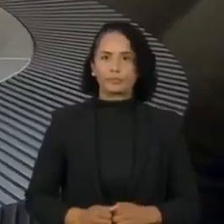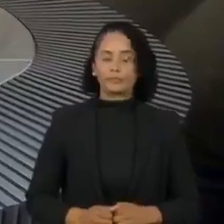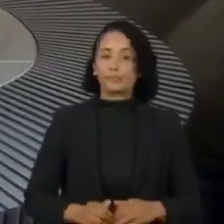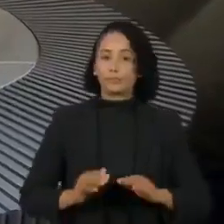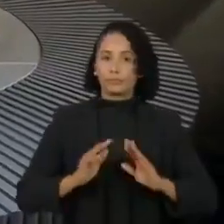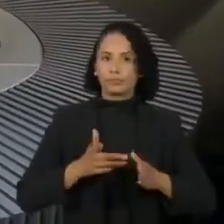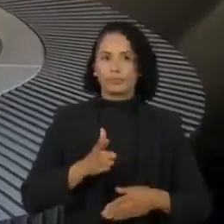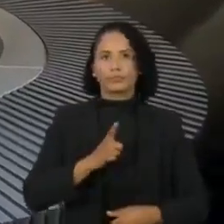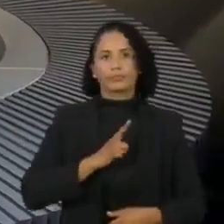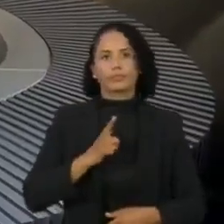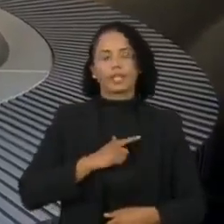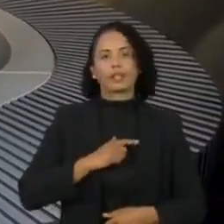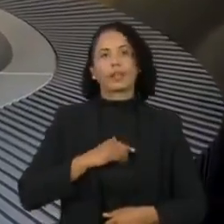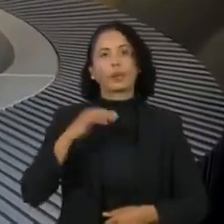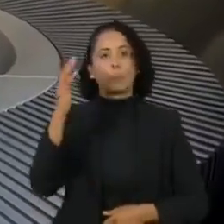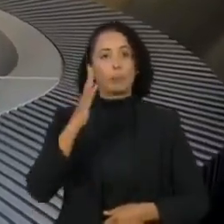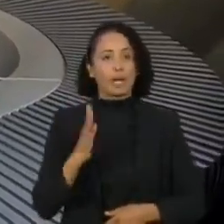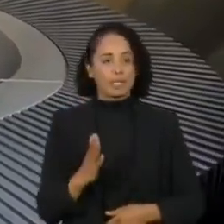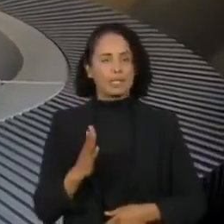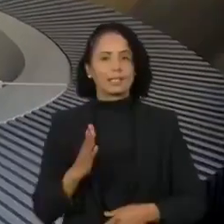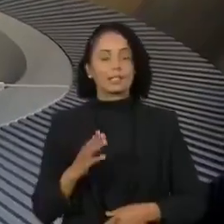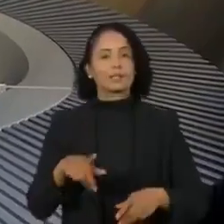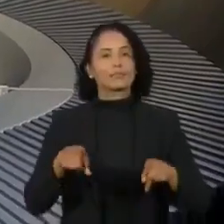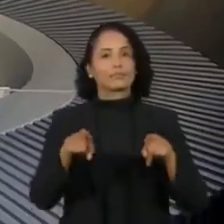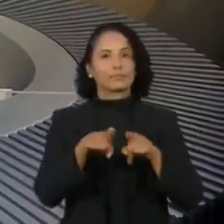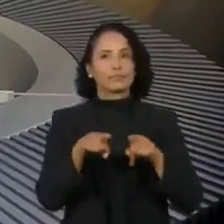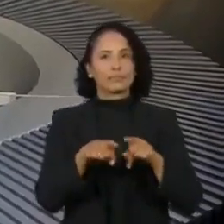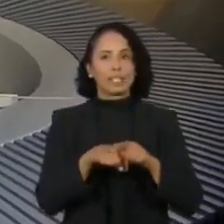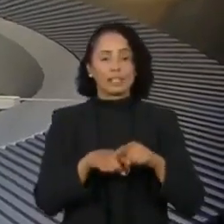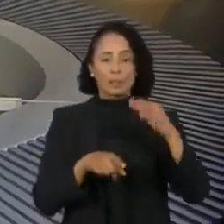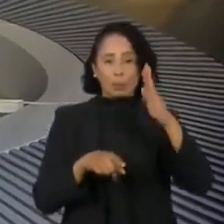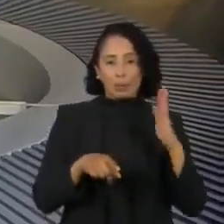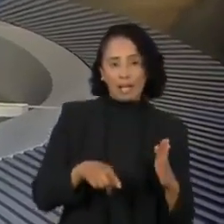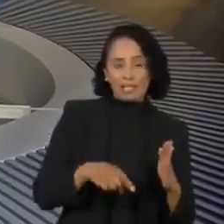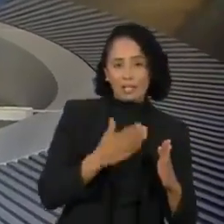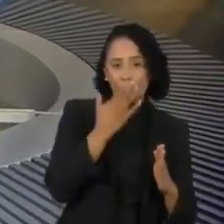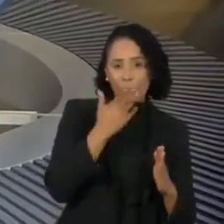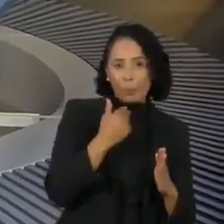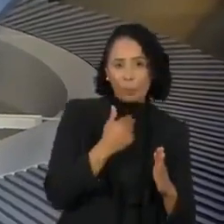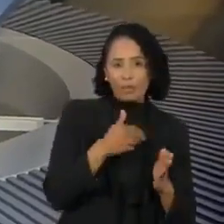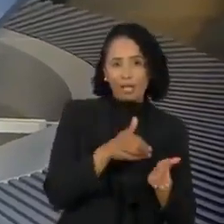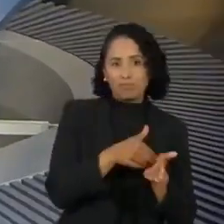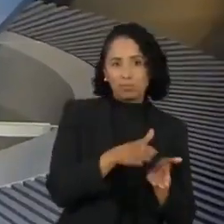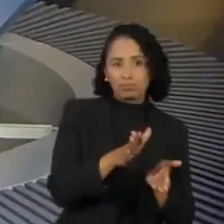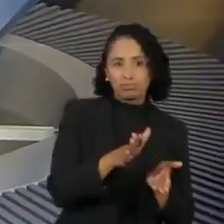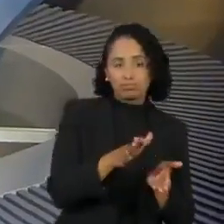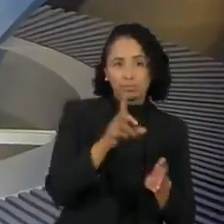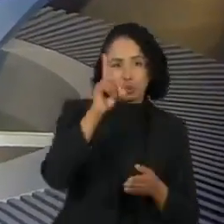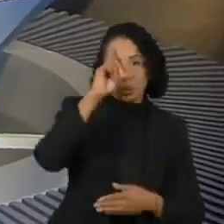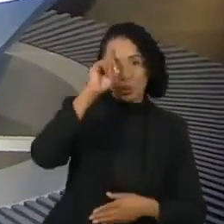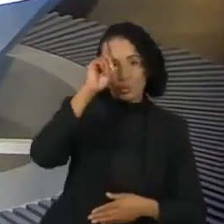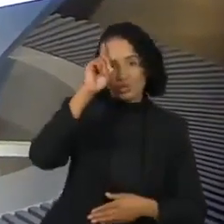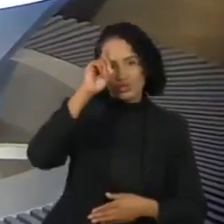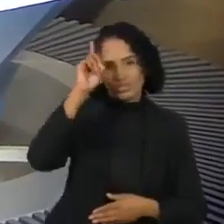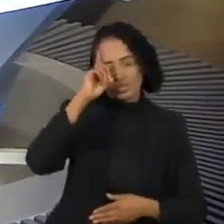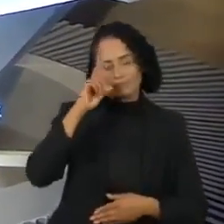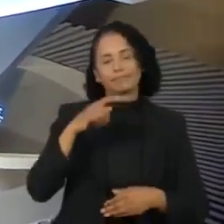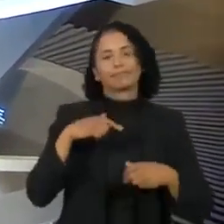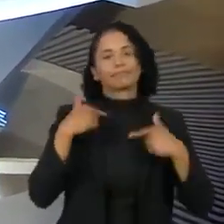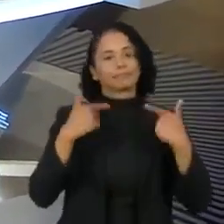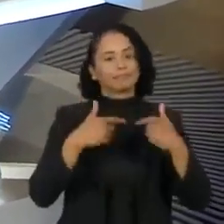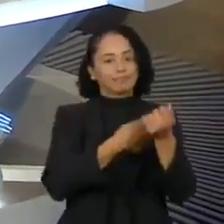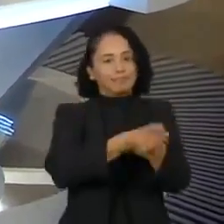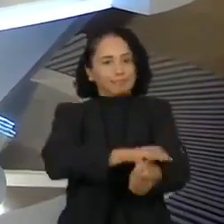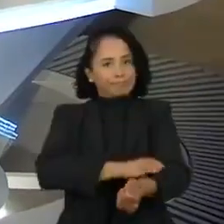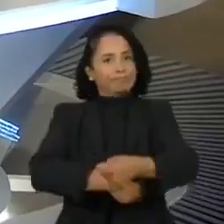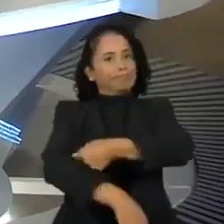Pontes entre o Brasil que passa fome e o Brasil que desperdiça comida diariamente. Esse é o trabalho da ONG Banco de Alimentos, que viu a